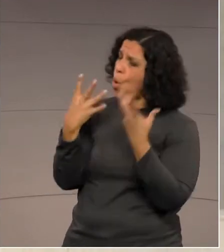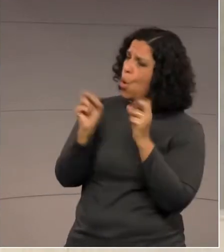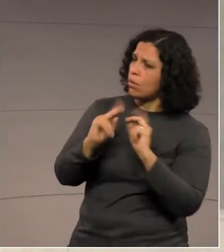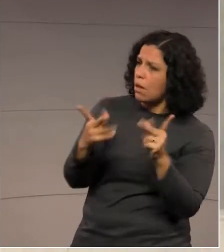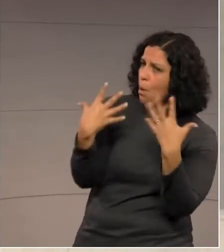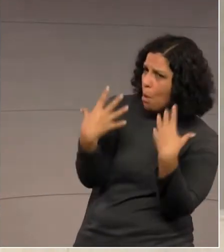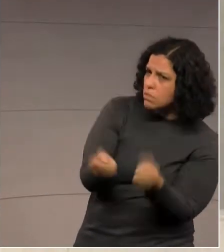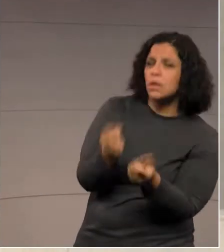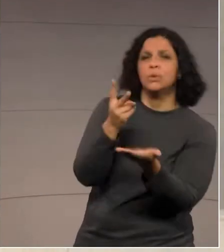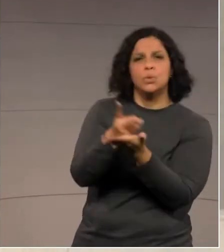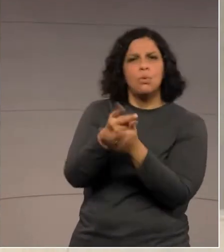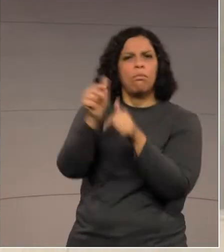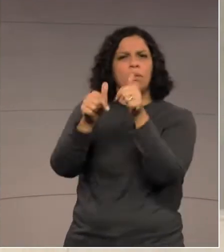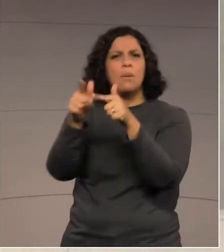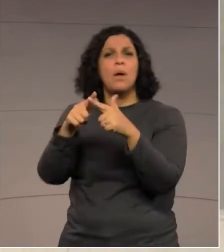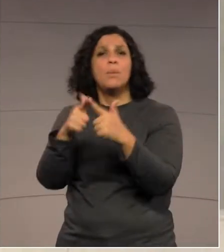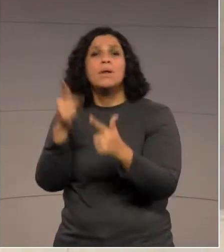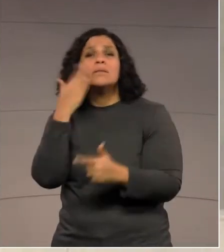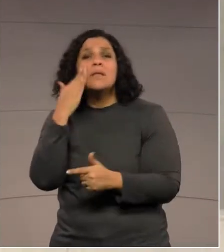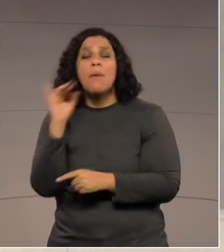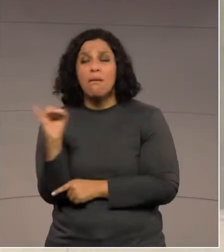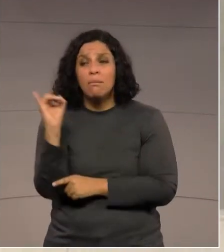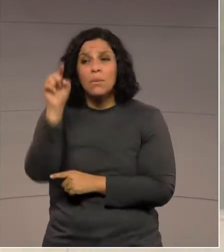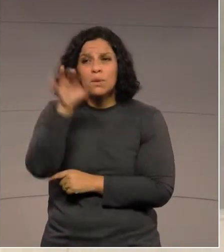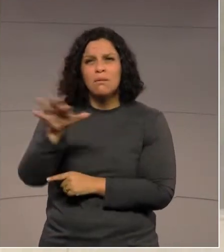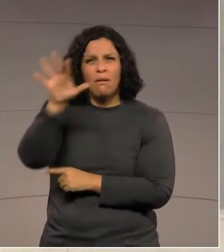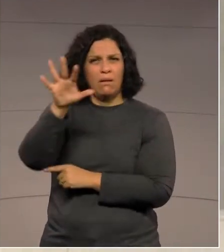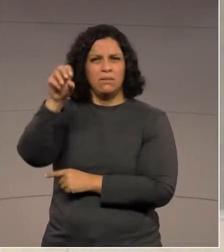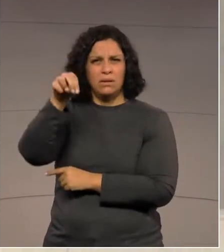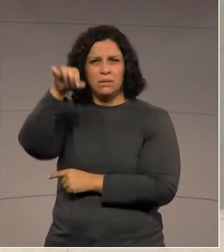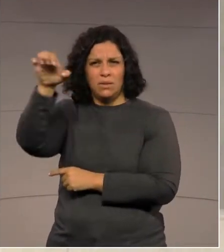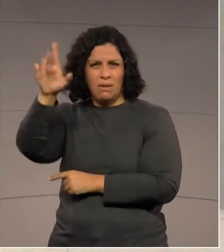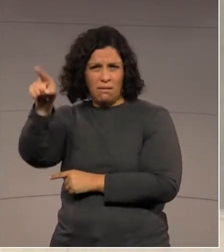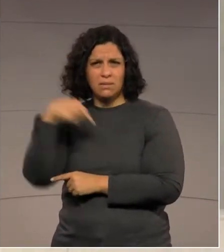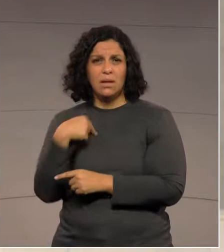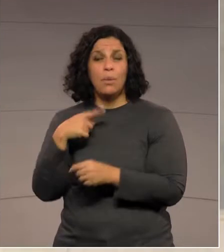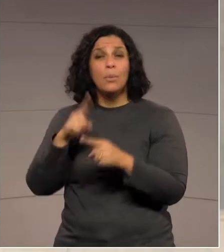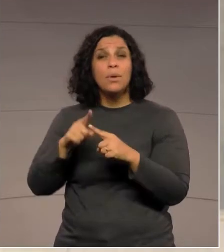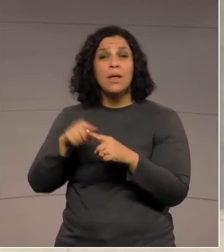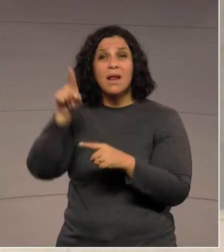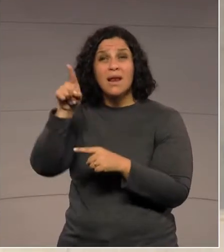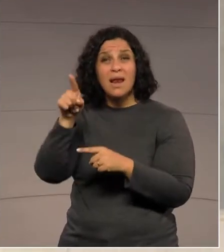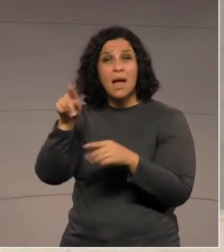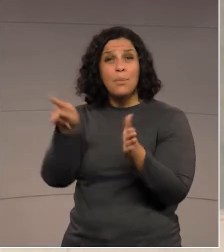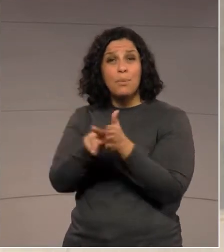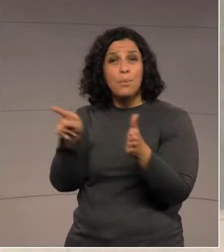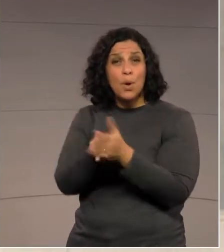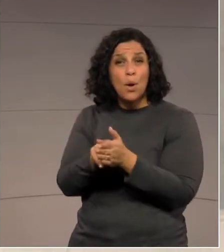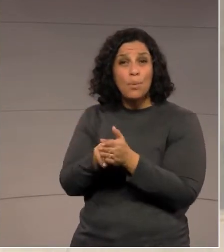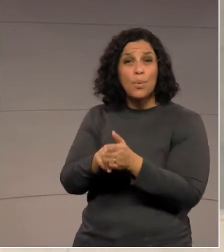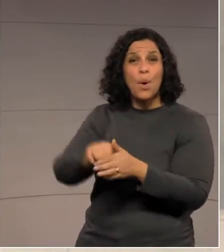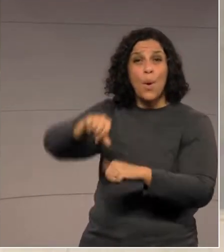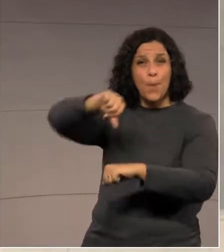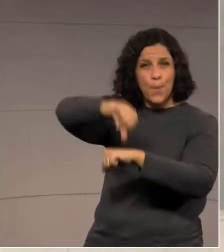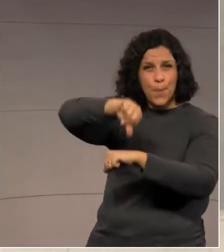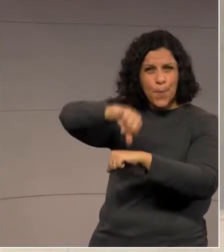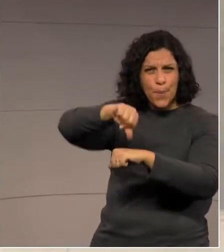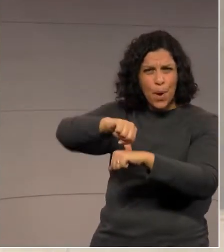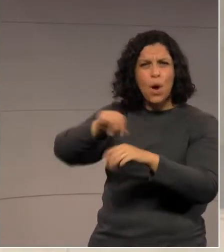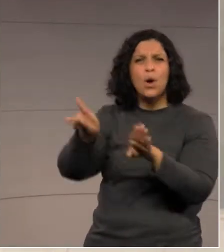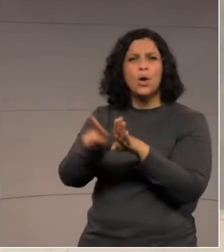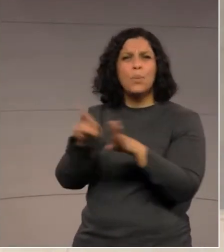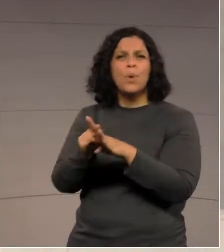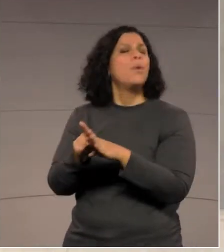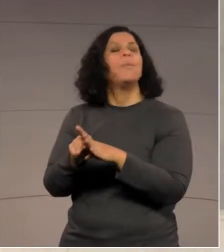dessa decisão justamente pela importância que tem. Olha, o polo metal mecânico, o polo metal